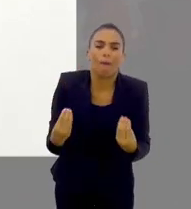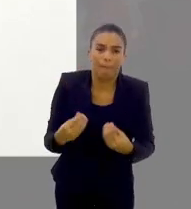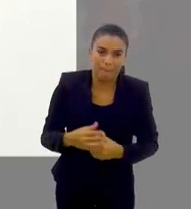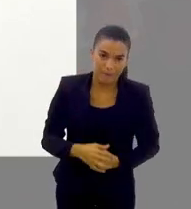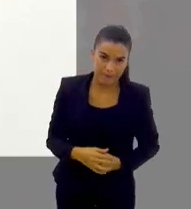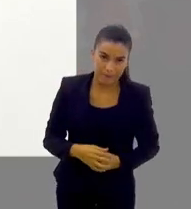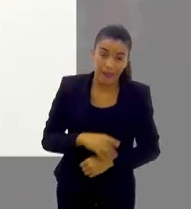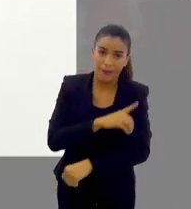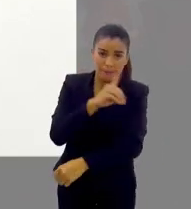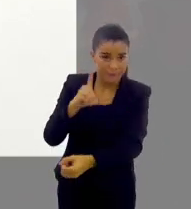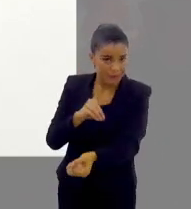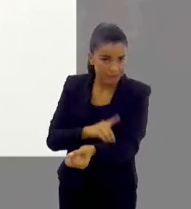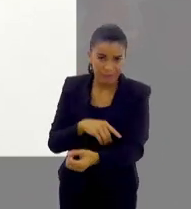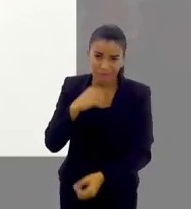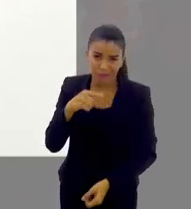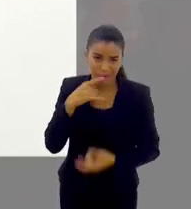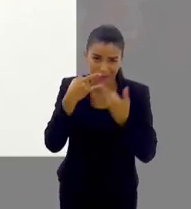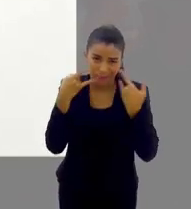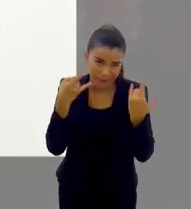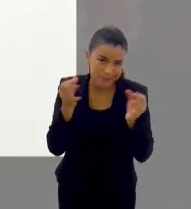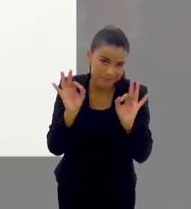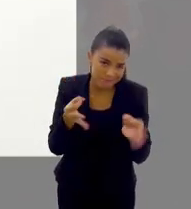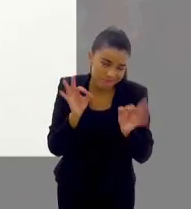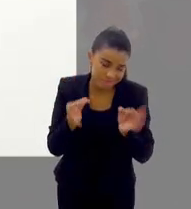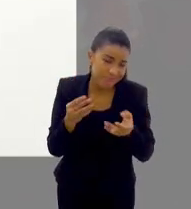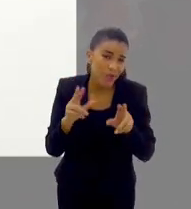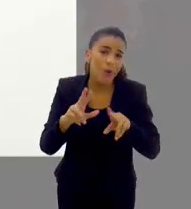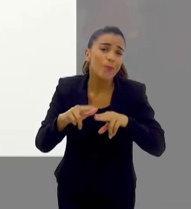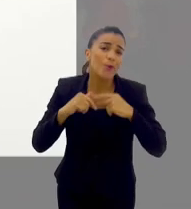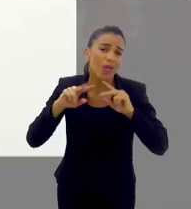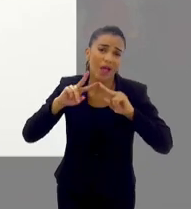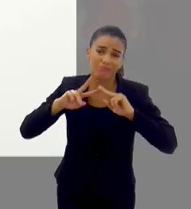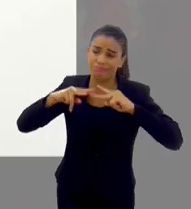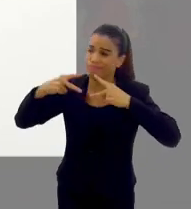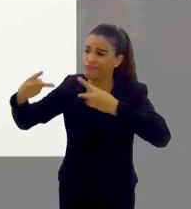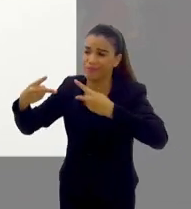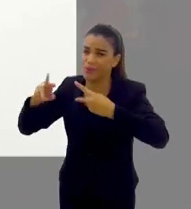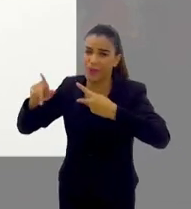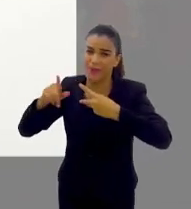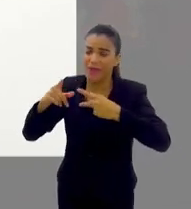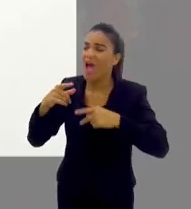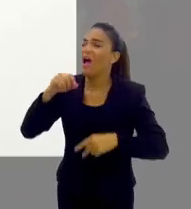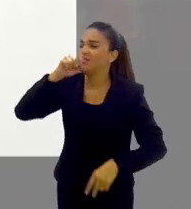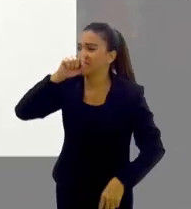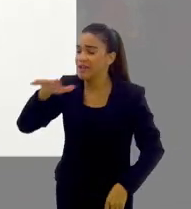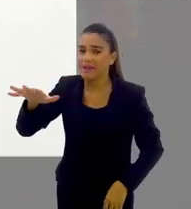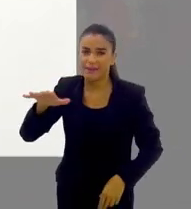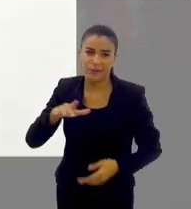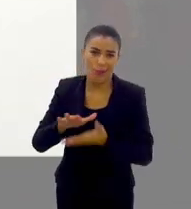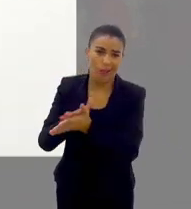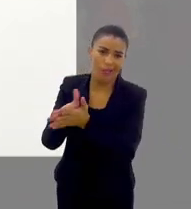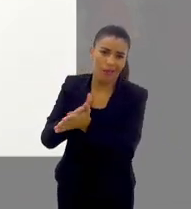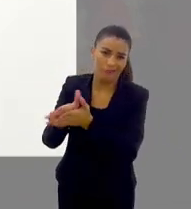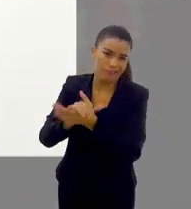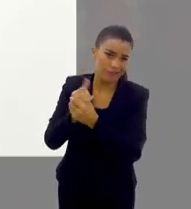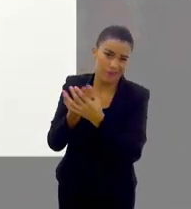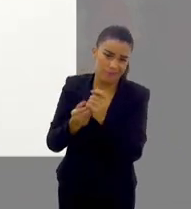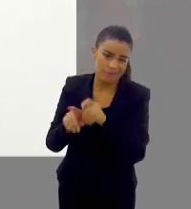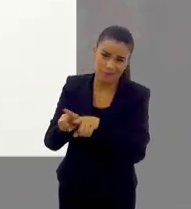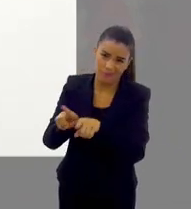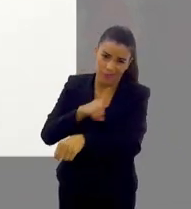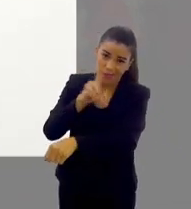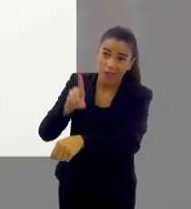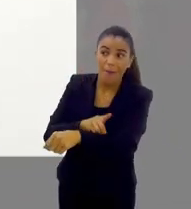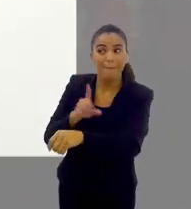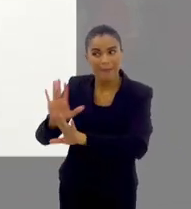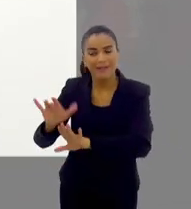dengue, como é que a gente faz? Para a dengue não adianta usar máscara, né, porque a transmissão não é por aí, não é lavando a mão que a gente